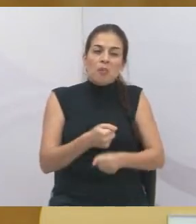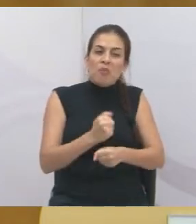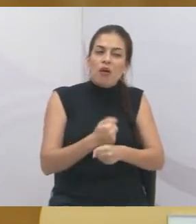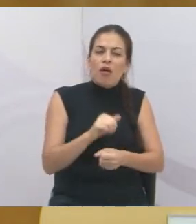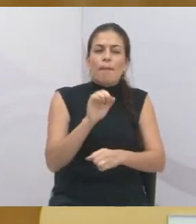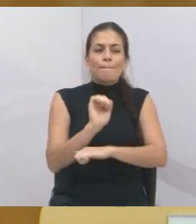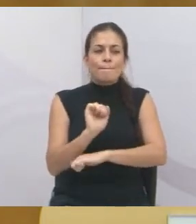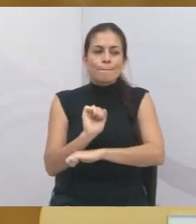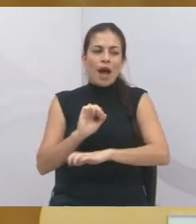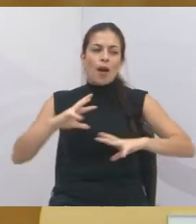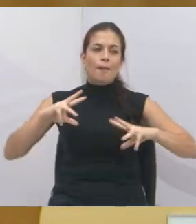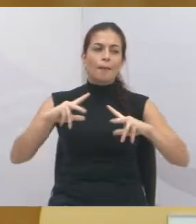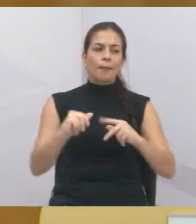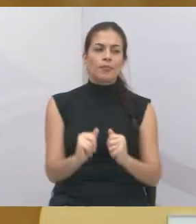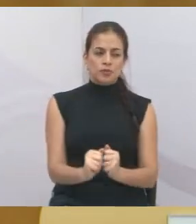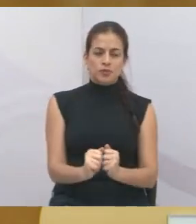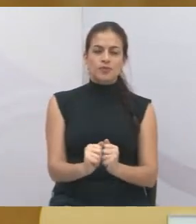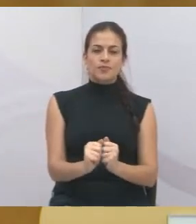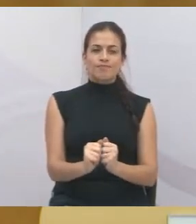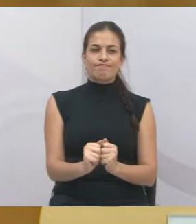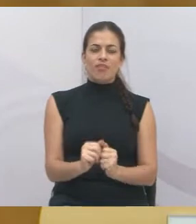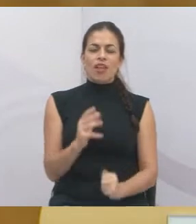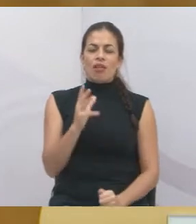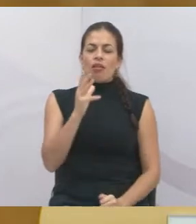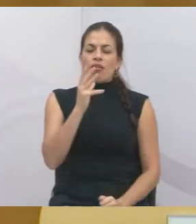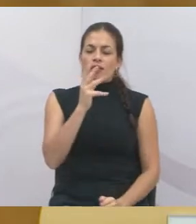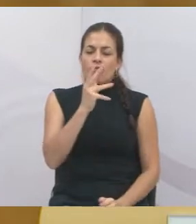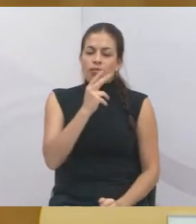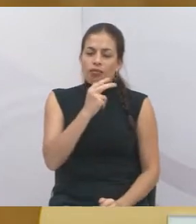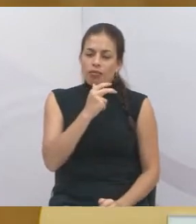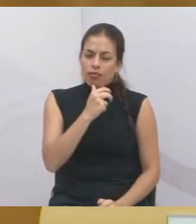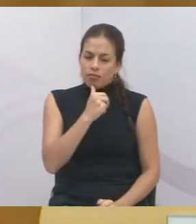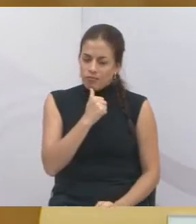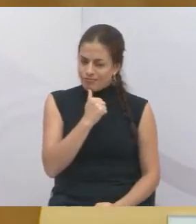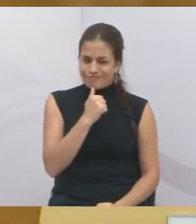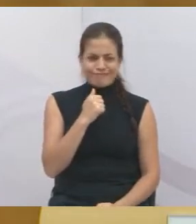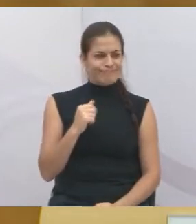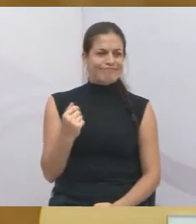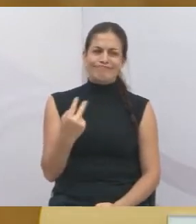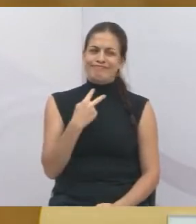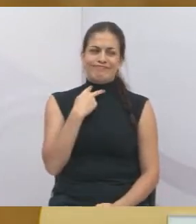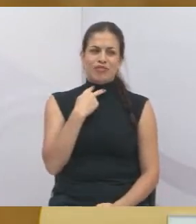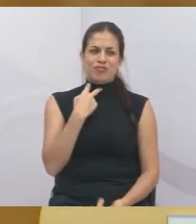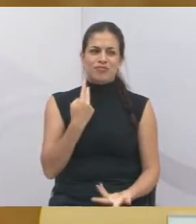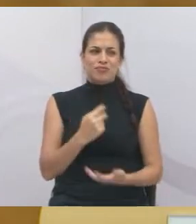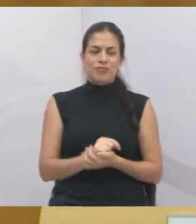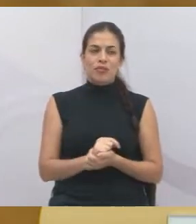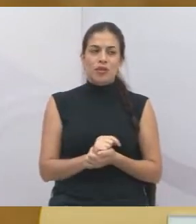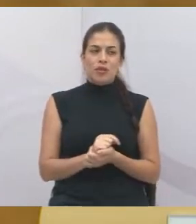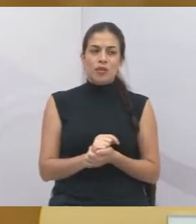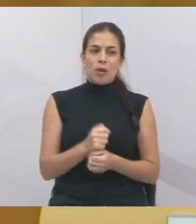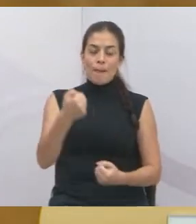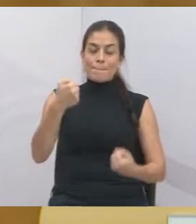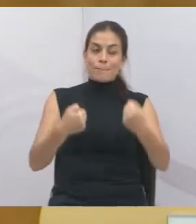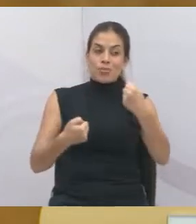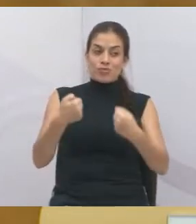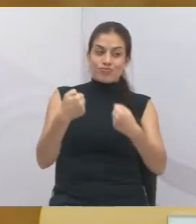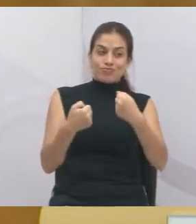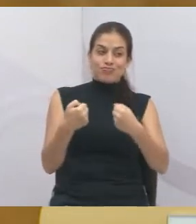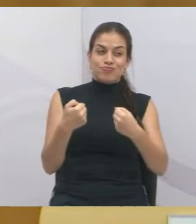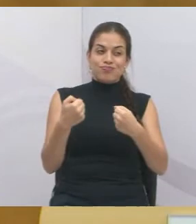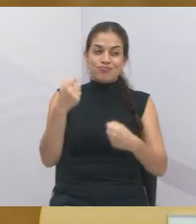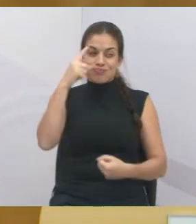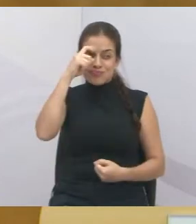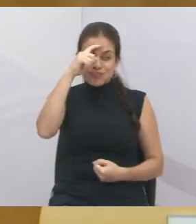nós, mas não dá nessa lentidão, esse lenga-lenga. Os motoristas têm enfrentado muitas dificuldades para acessar